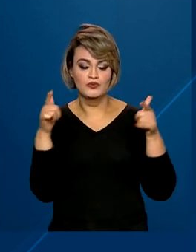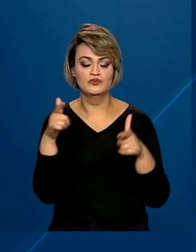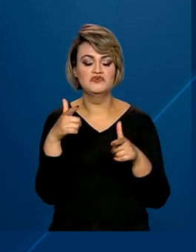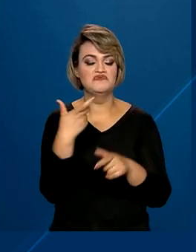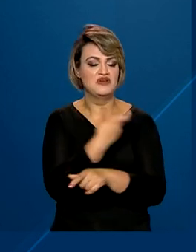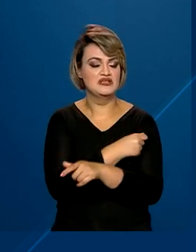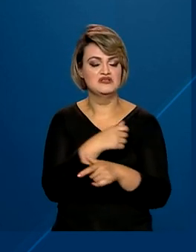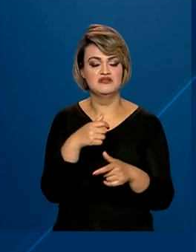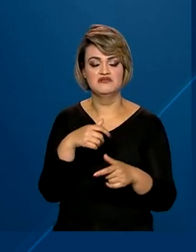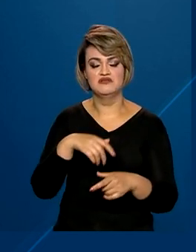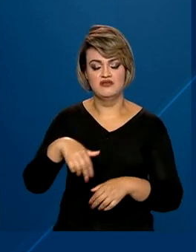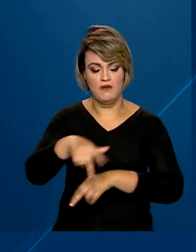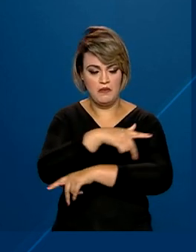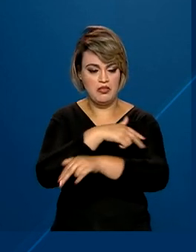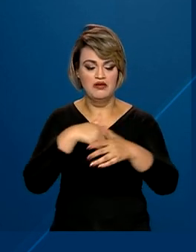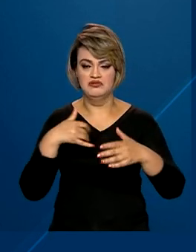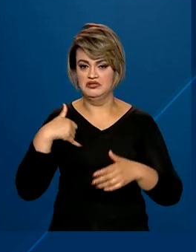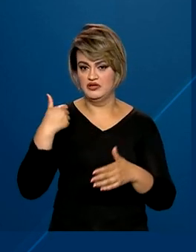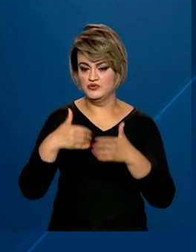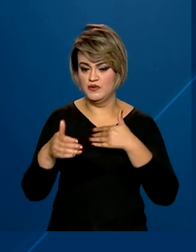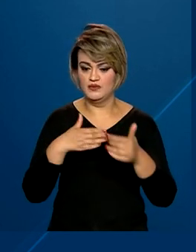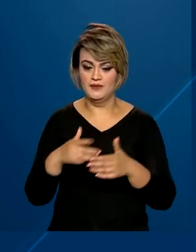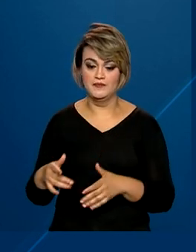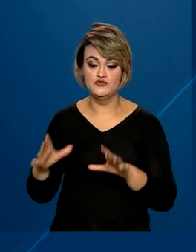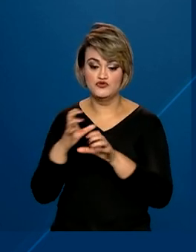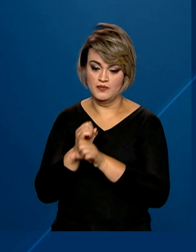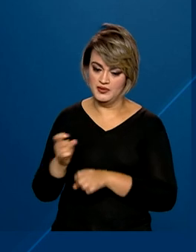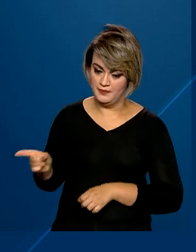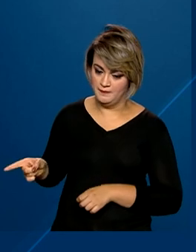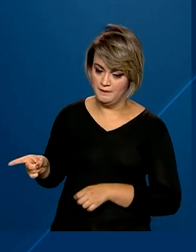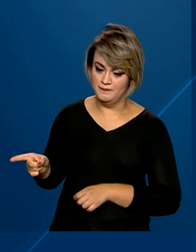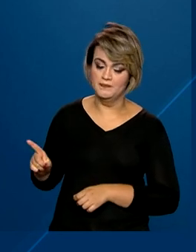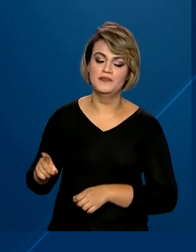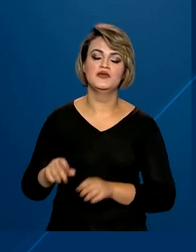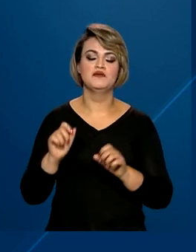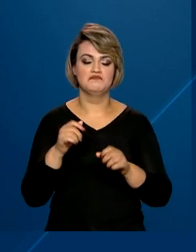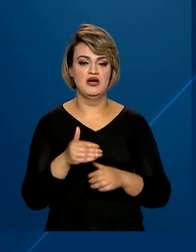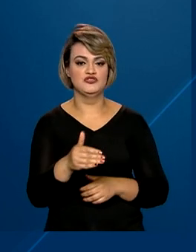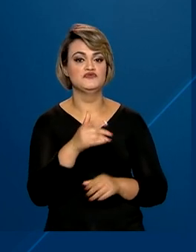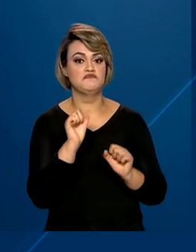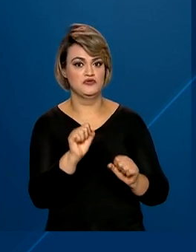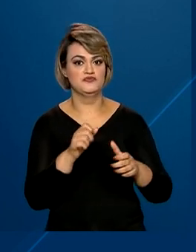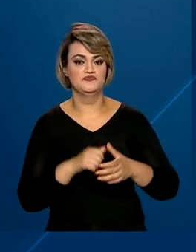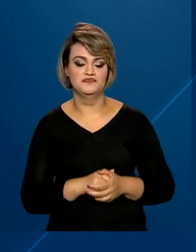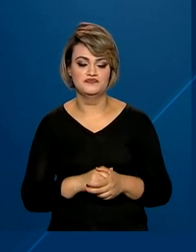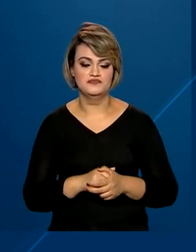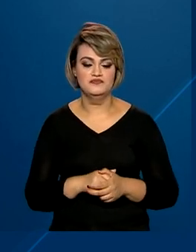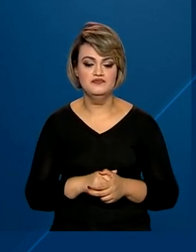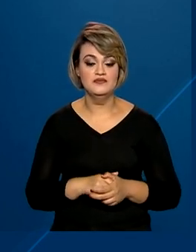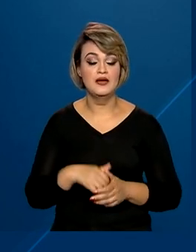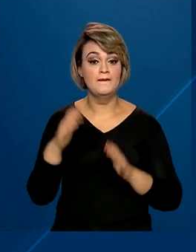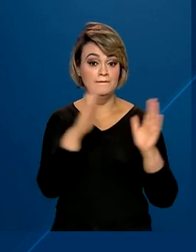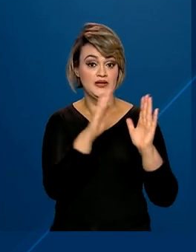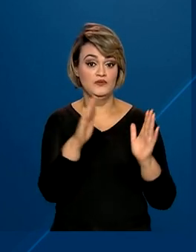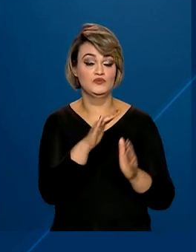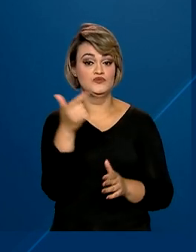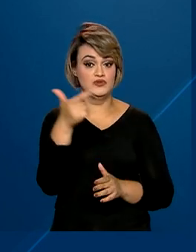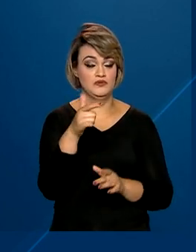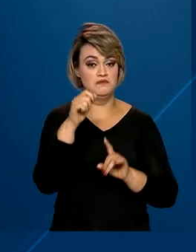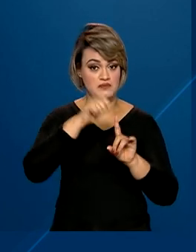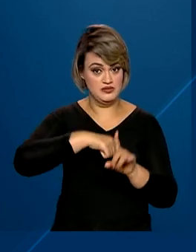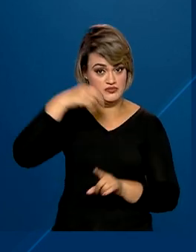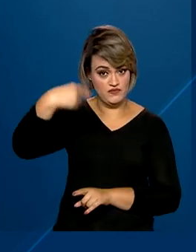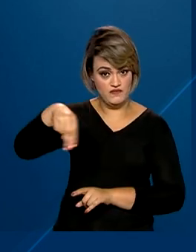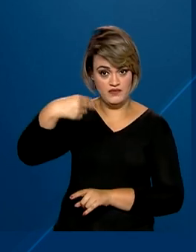as idades. 107 milhões de animais devem ser vacinados. Haverá uma segunda etapa em novembro,